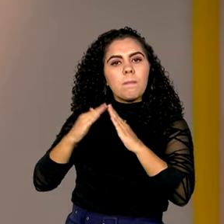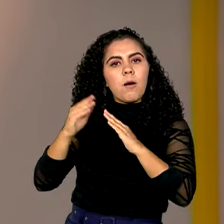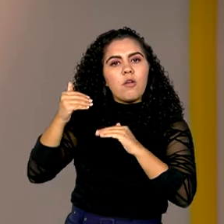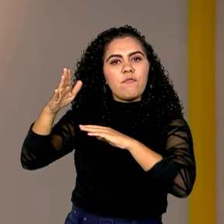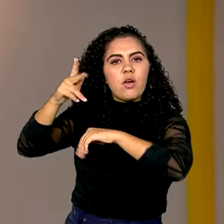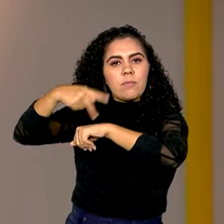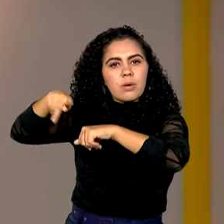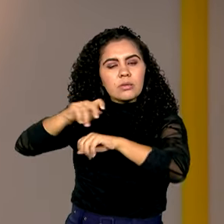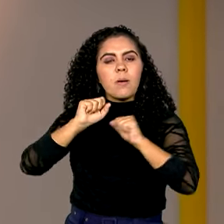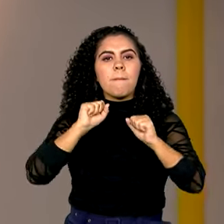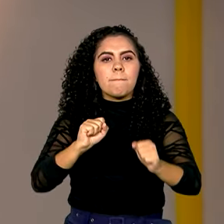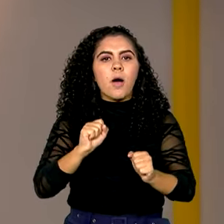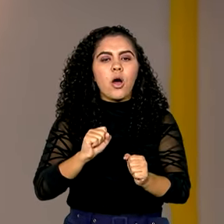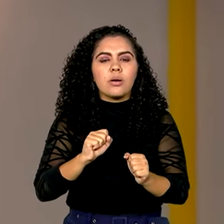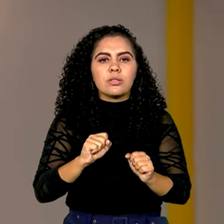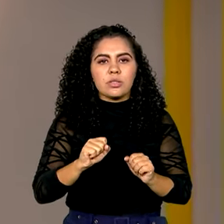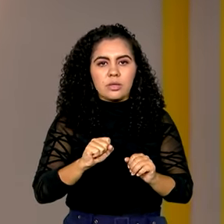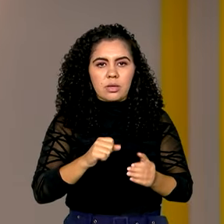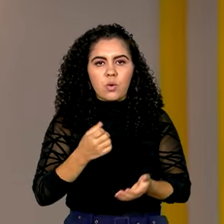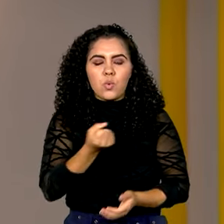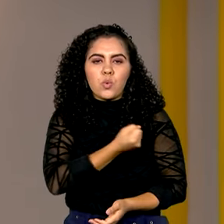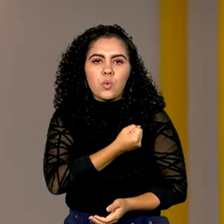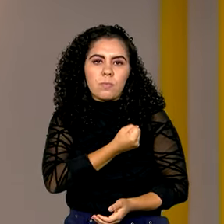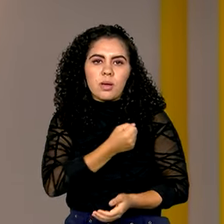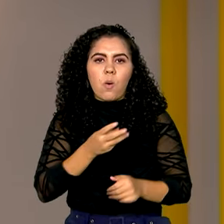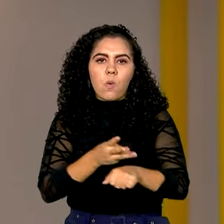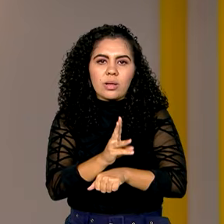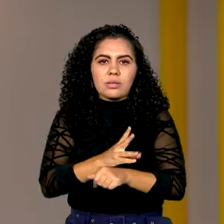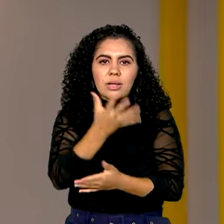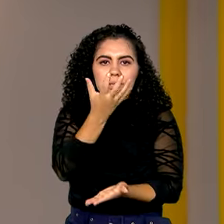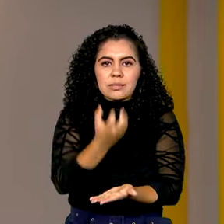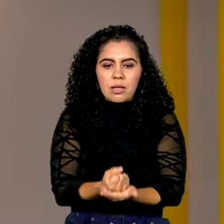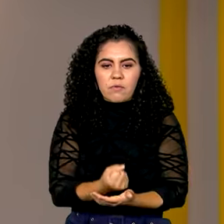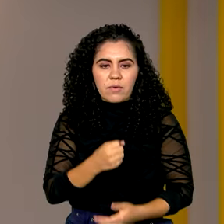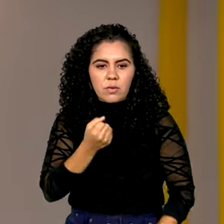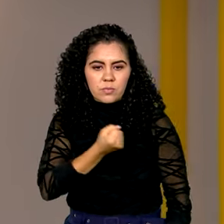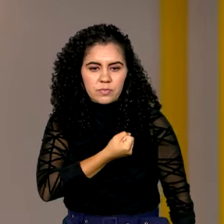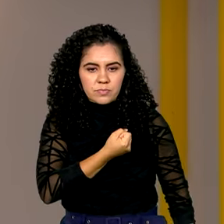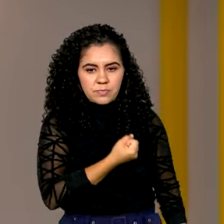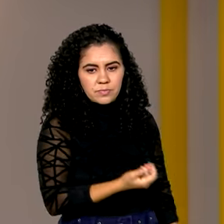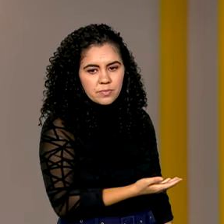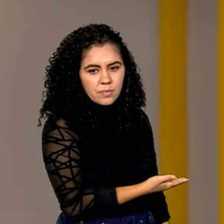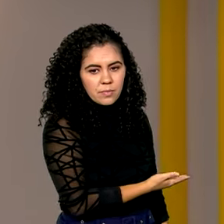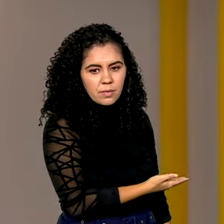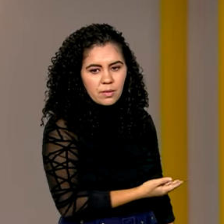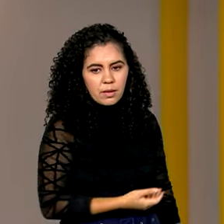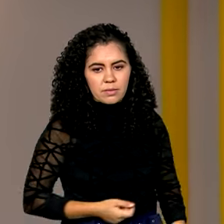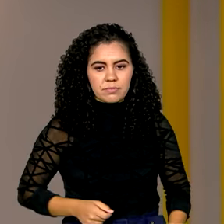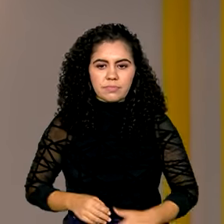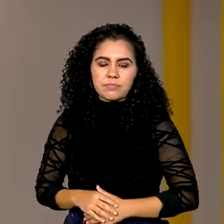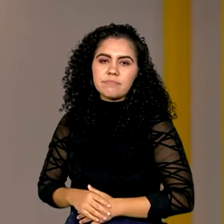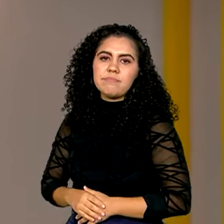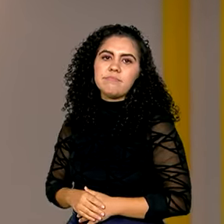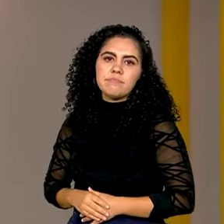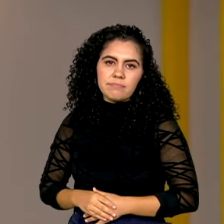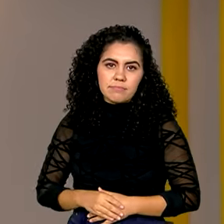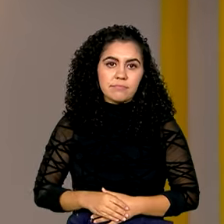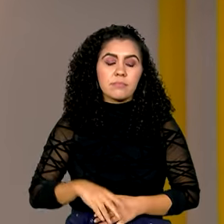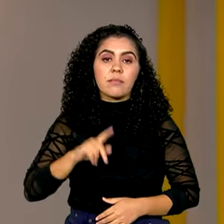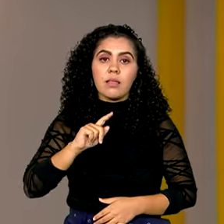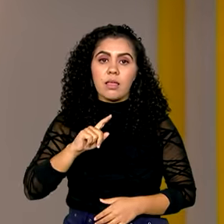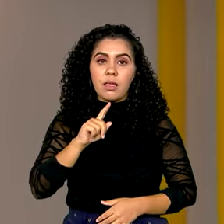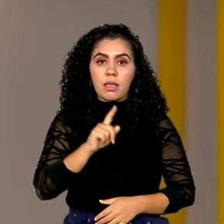o número de WhatsApp 5561-9610-0180, que é o